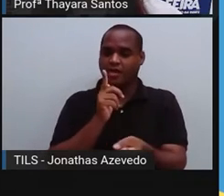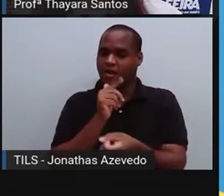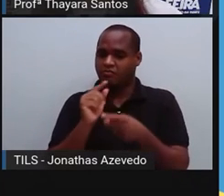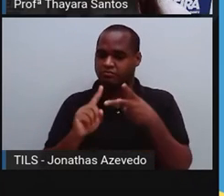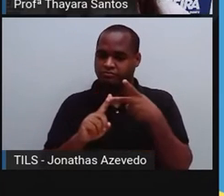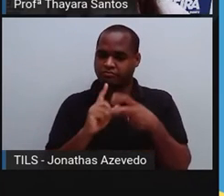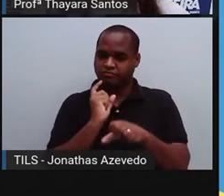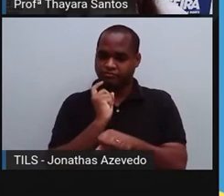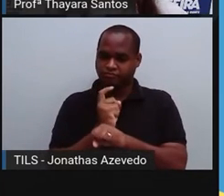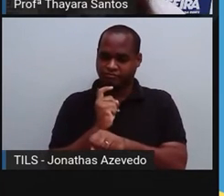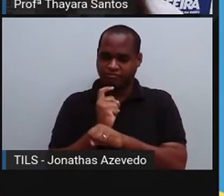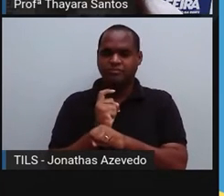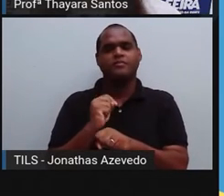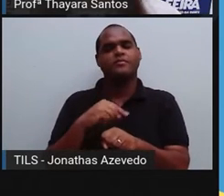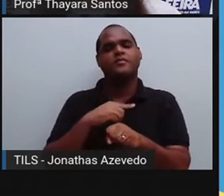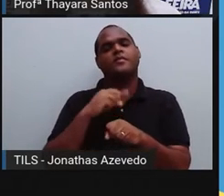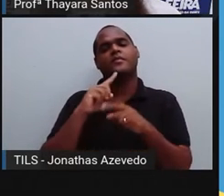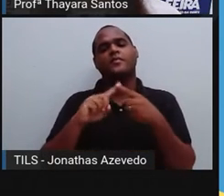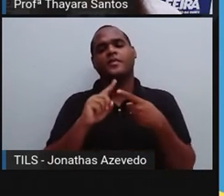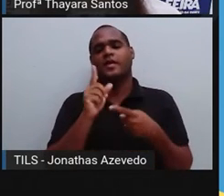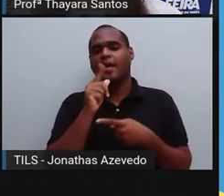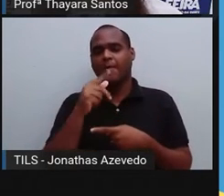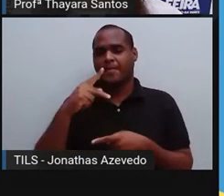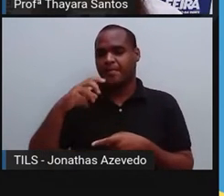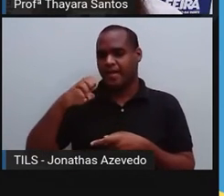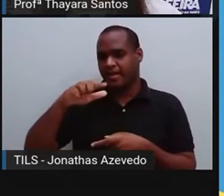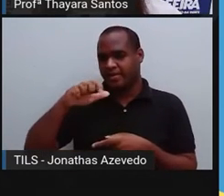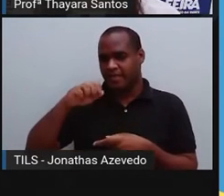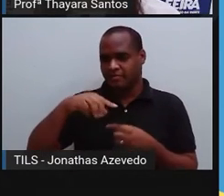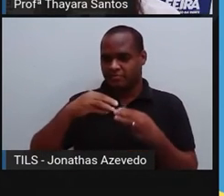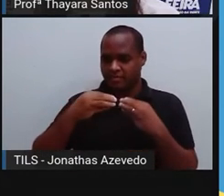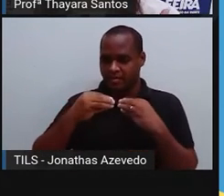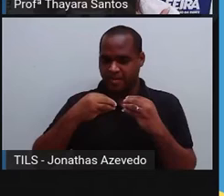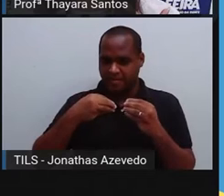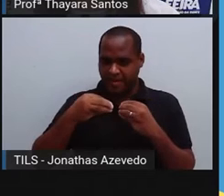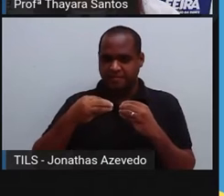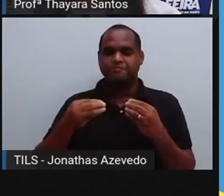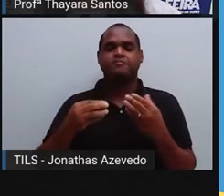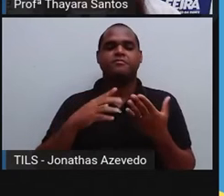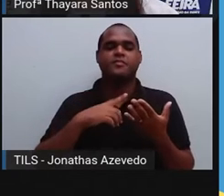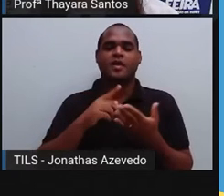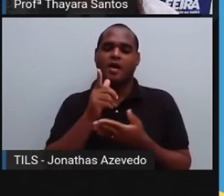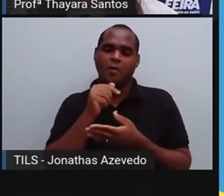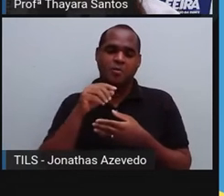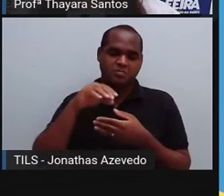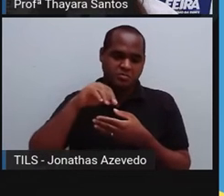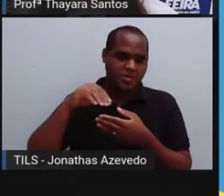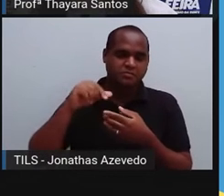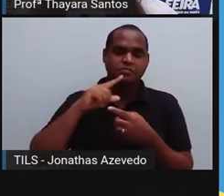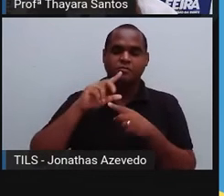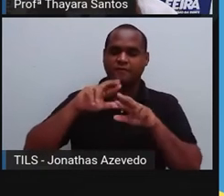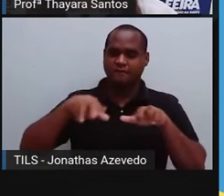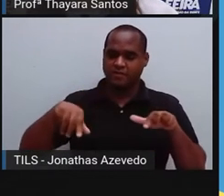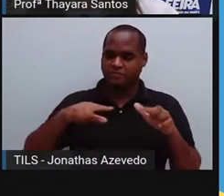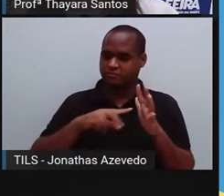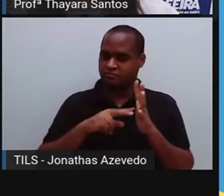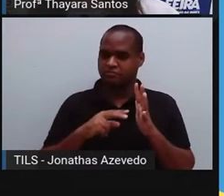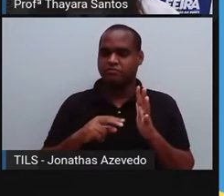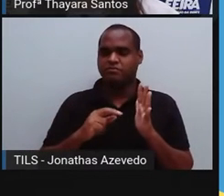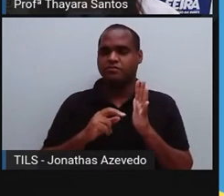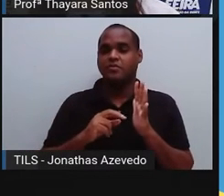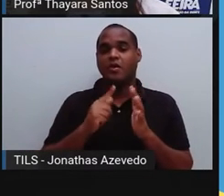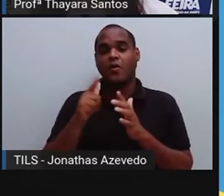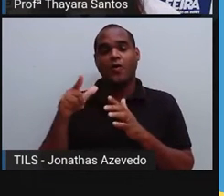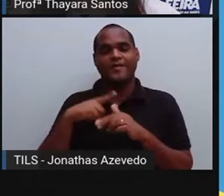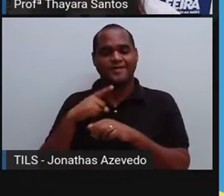sólida. A porção líquida do sangue é o plasma, que é formado por água e alguns sais minerais e outras substâncias. E a porção